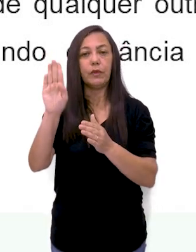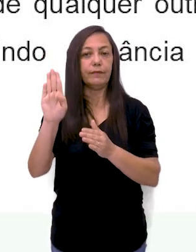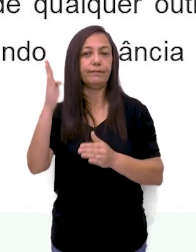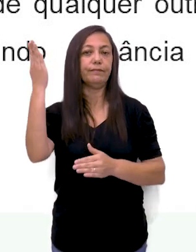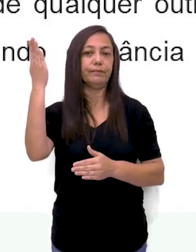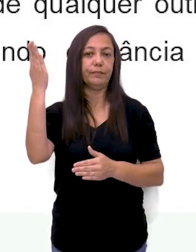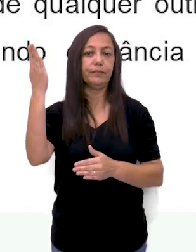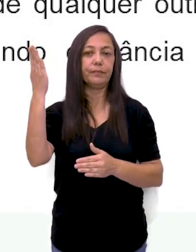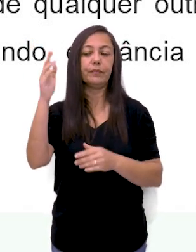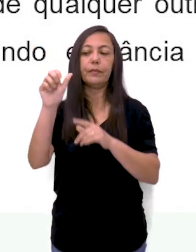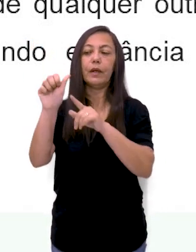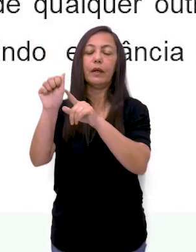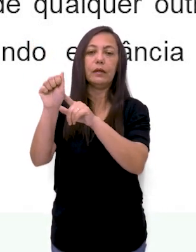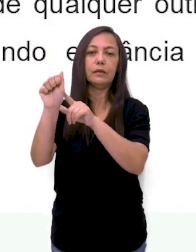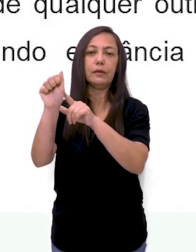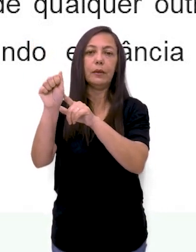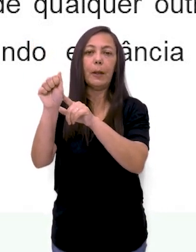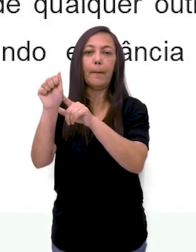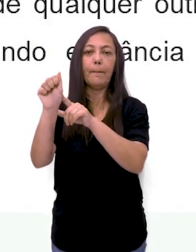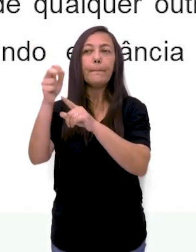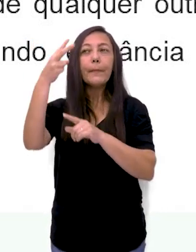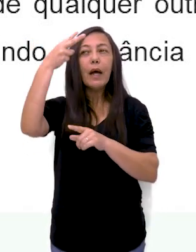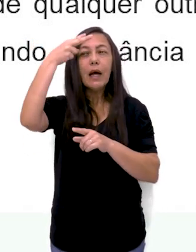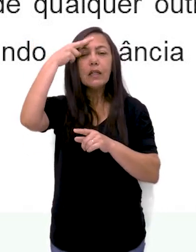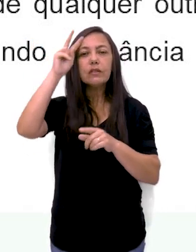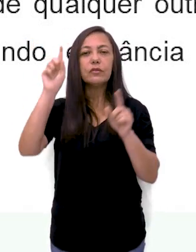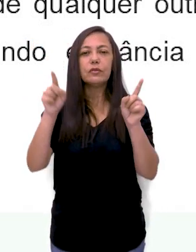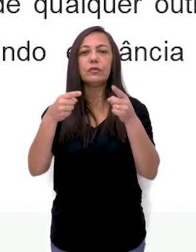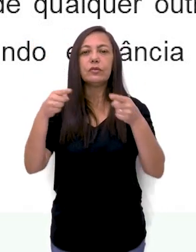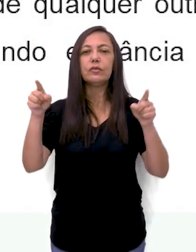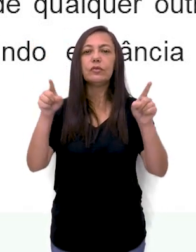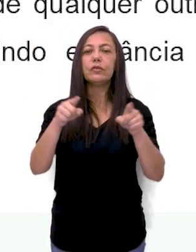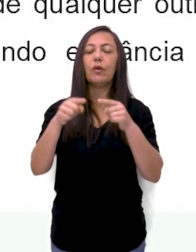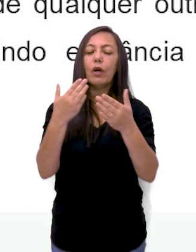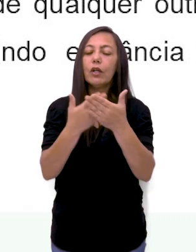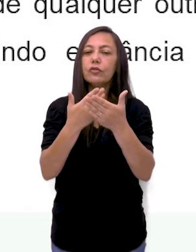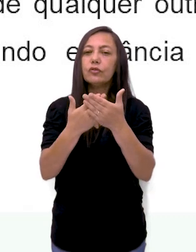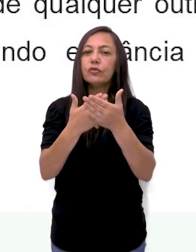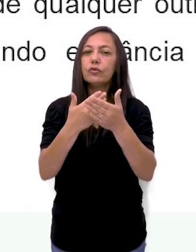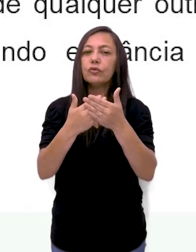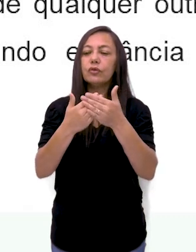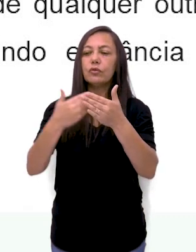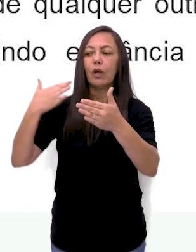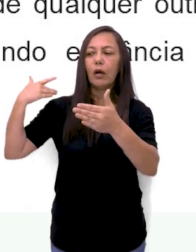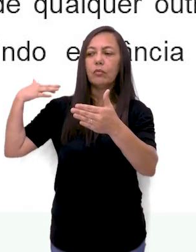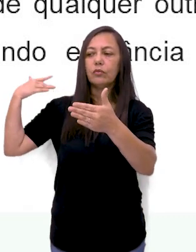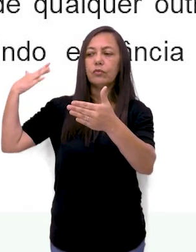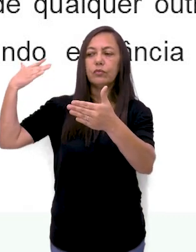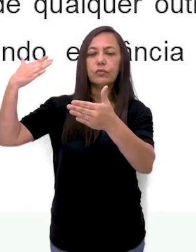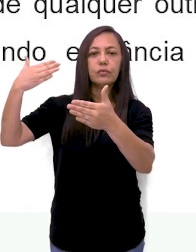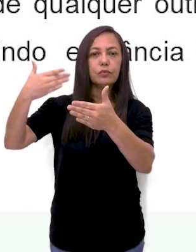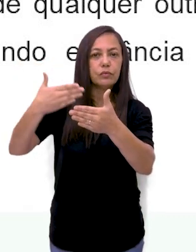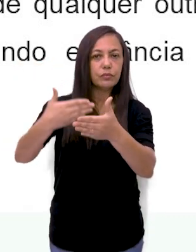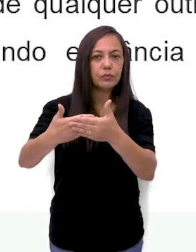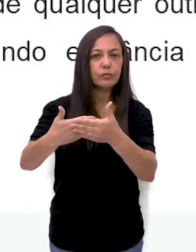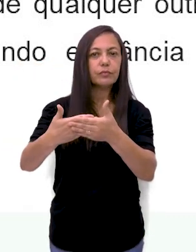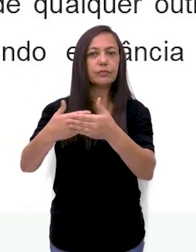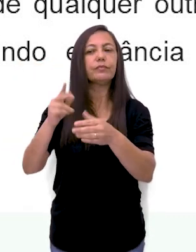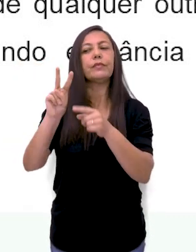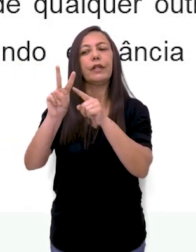Na alternativa A, história da música é o estudo das origens e evolução da música ao longo do tempo.